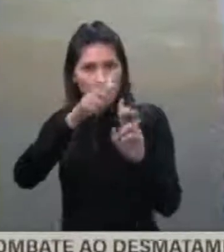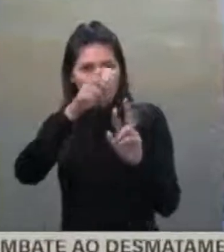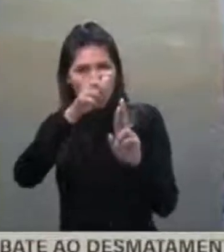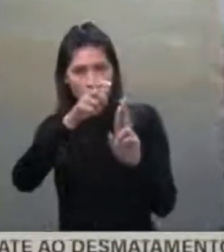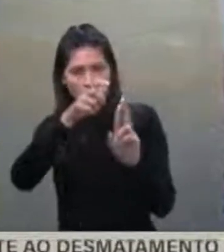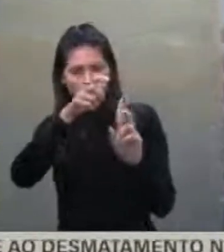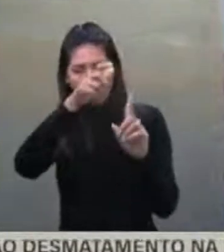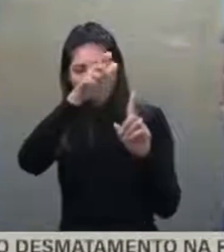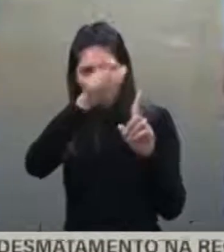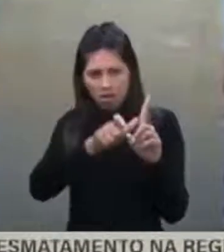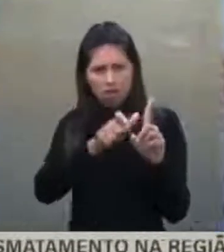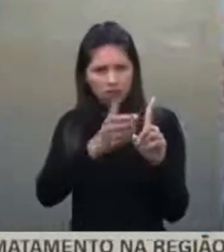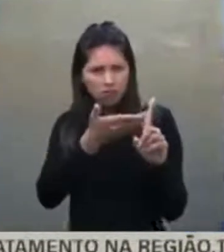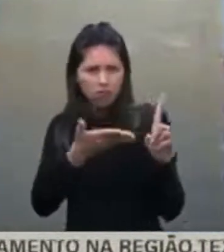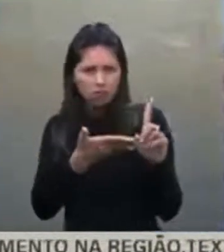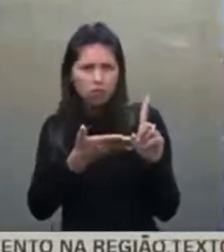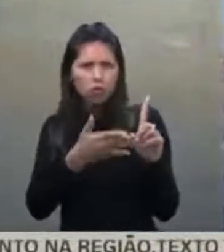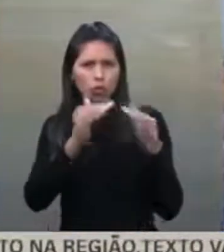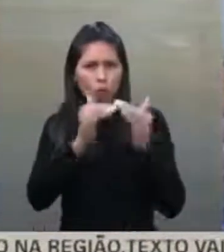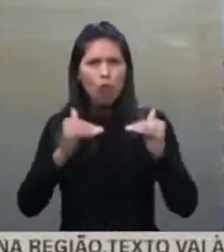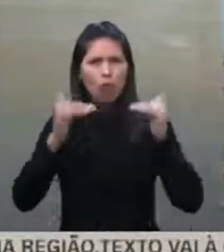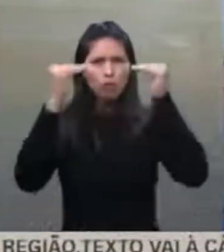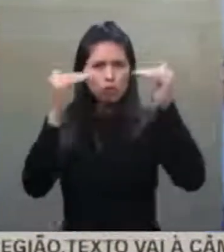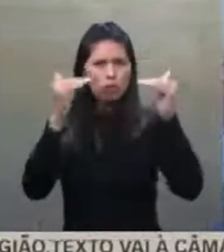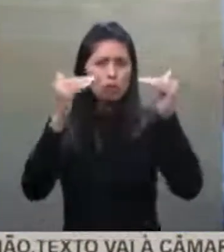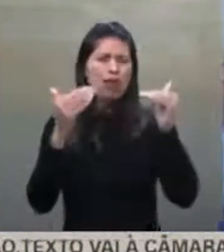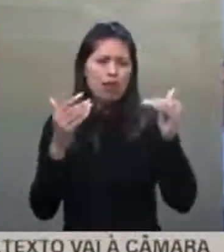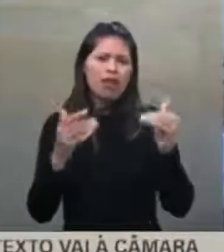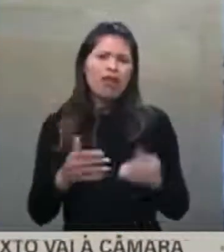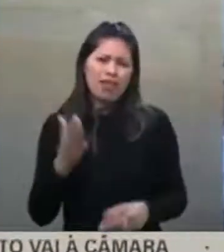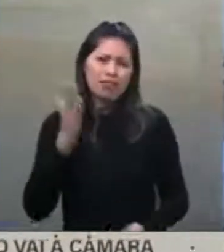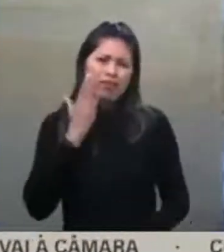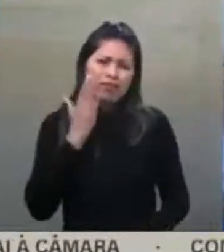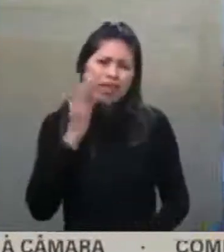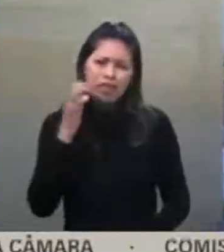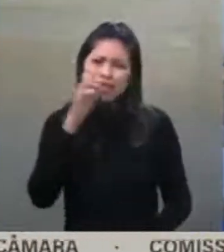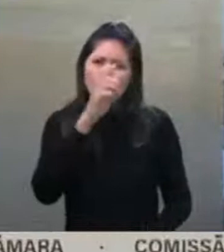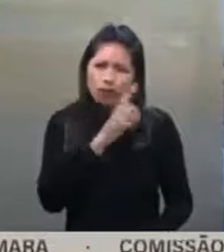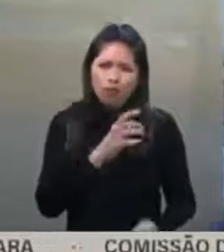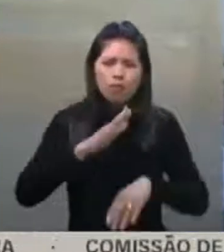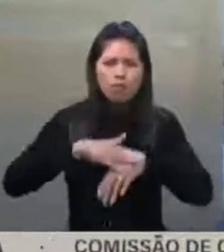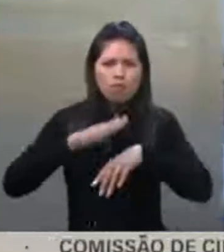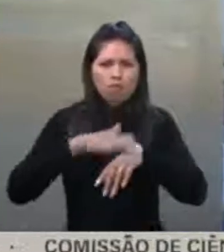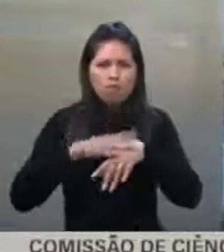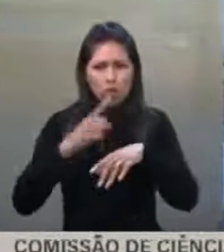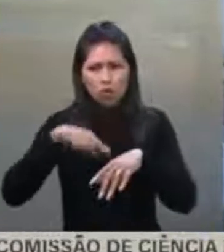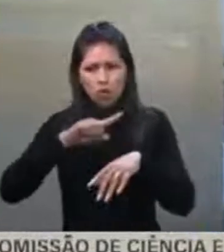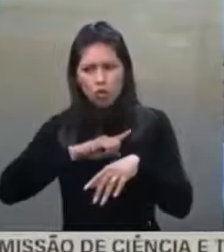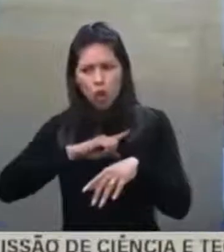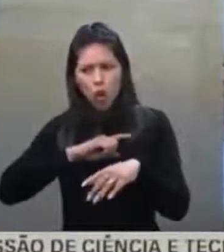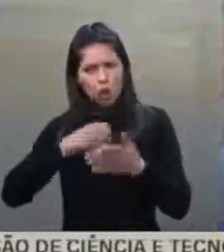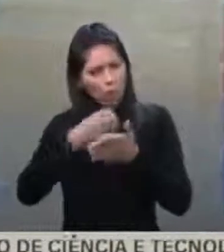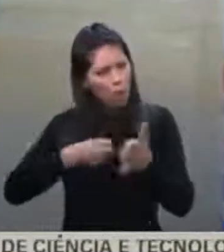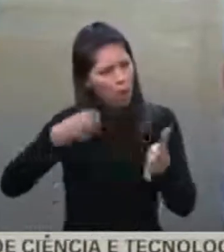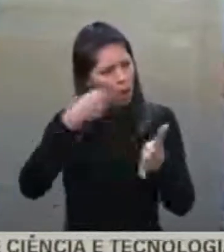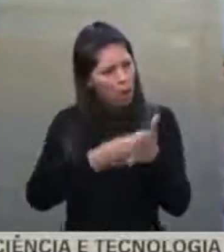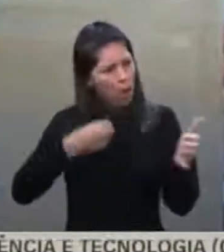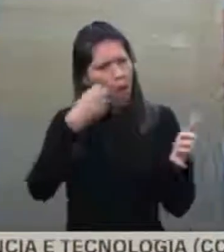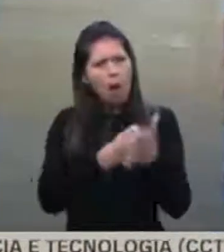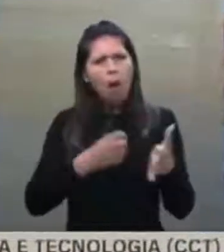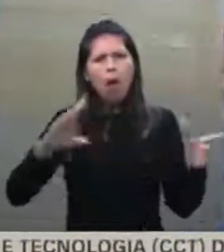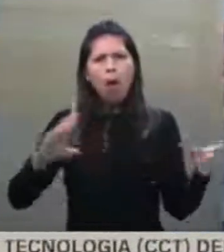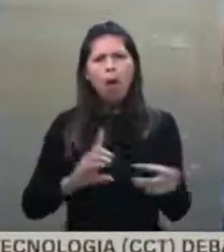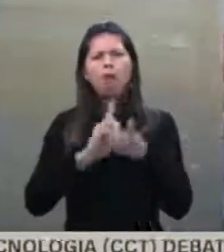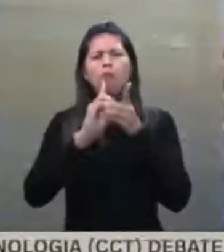e isso é algo ruim para a democracia. Todos nós aqui defendemos a democracia. Isso não é bom,